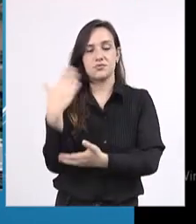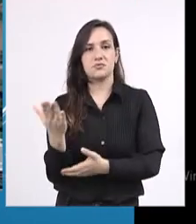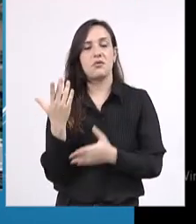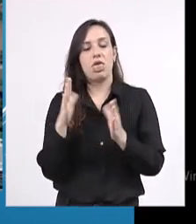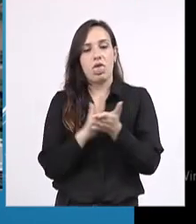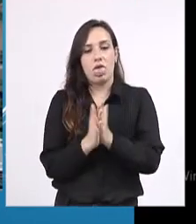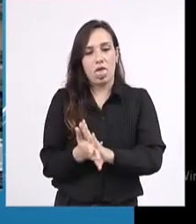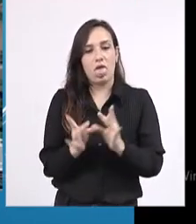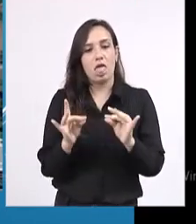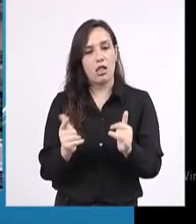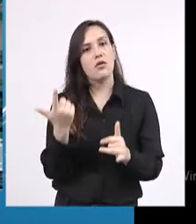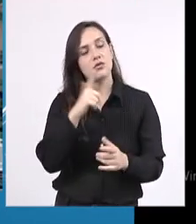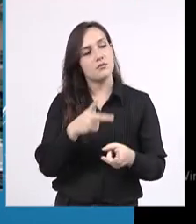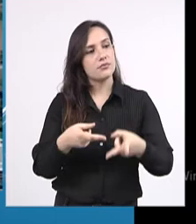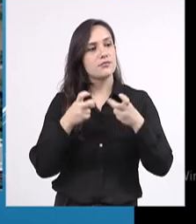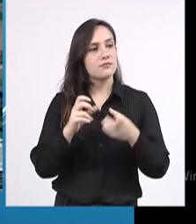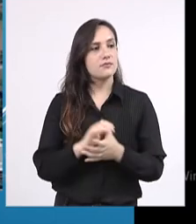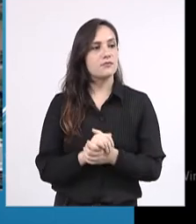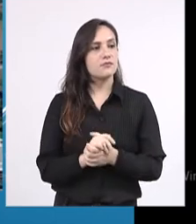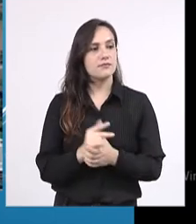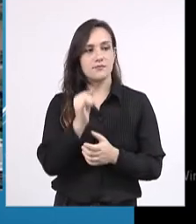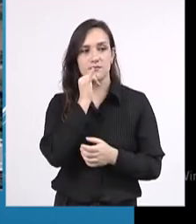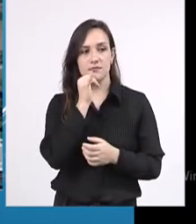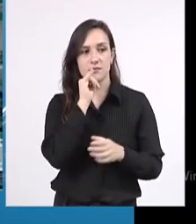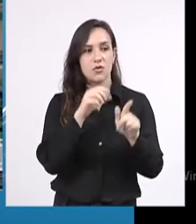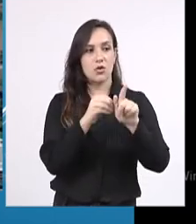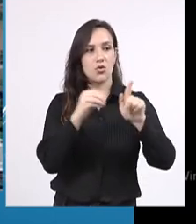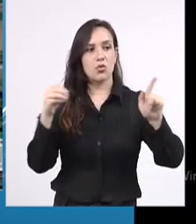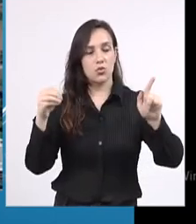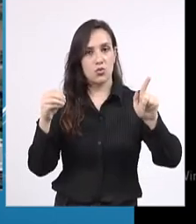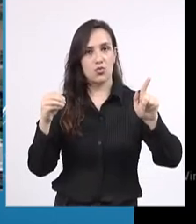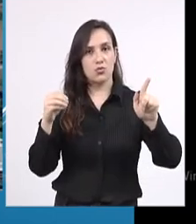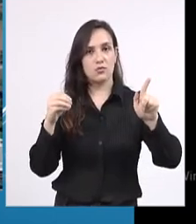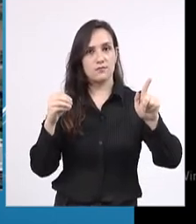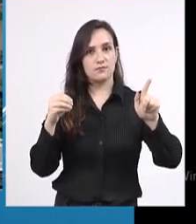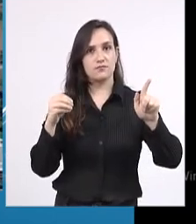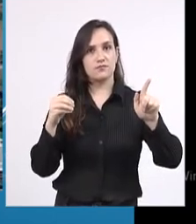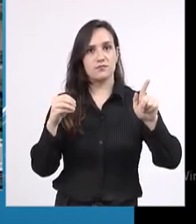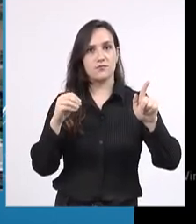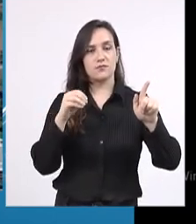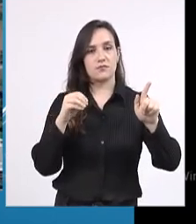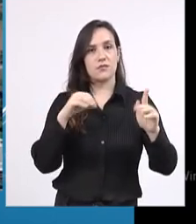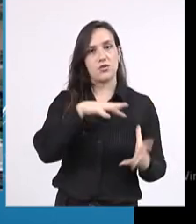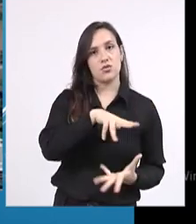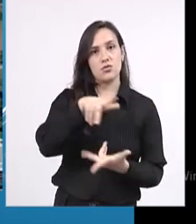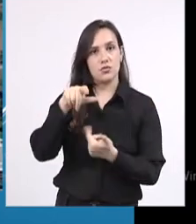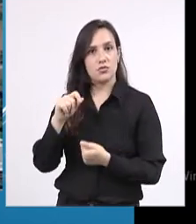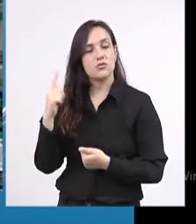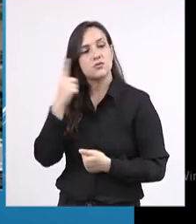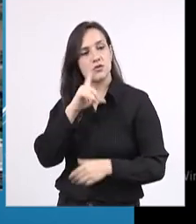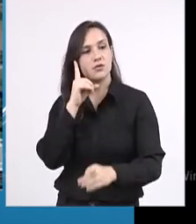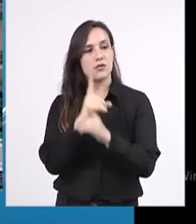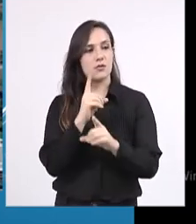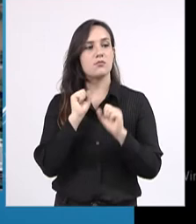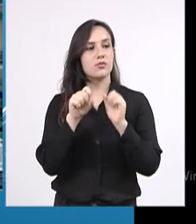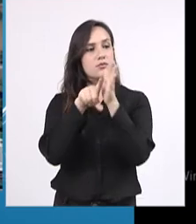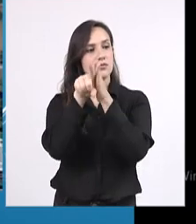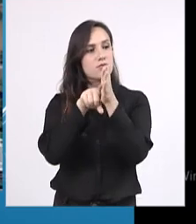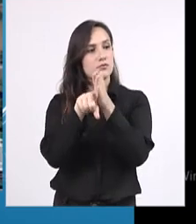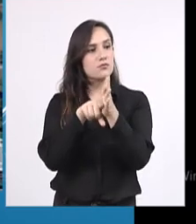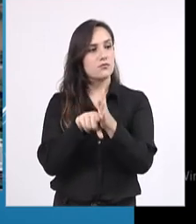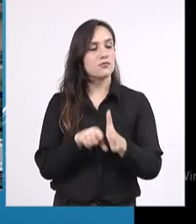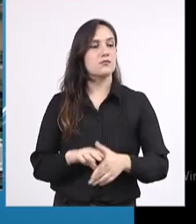identificar por acesso ao Google Earth, que é um programa que hoje qualquer pessoa do povo pode pesquisar.